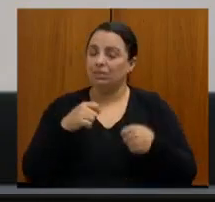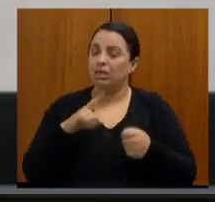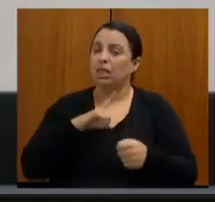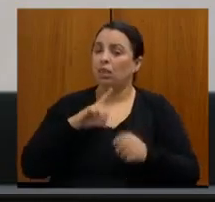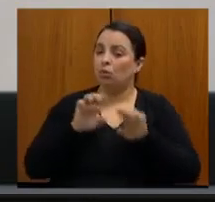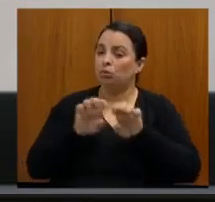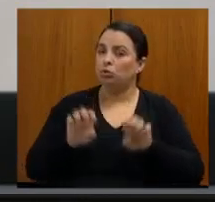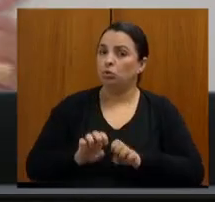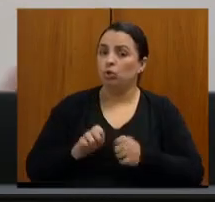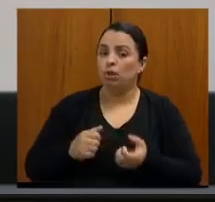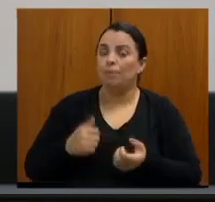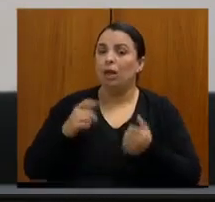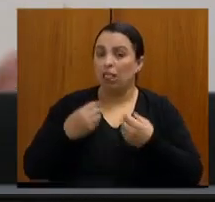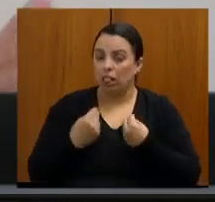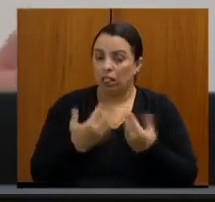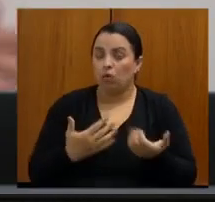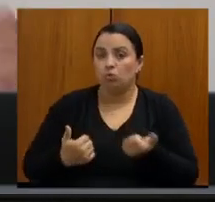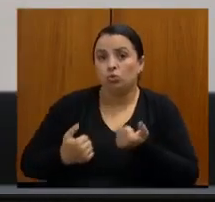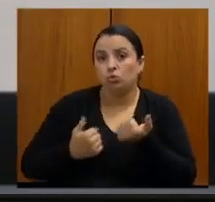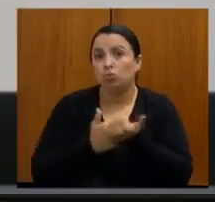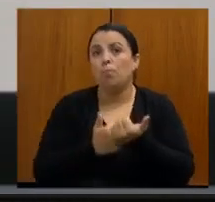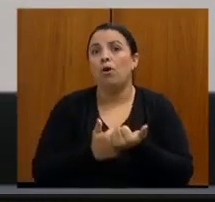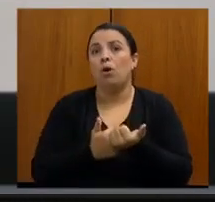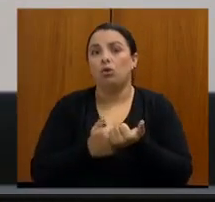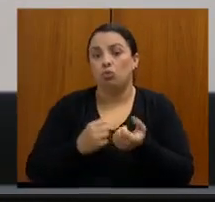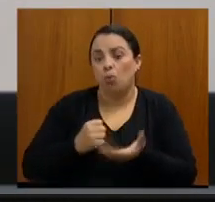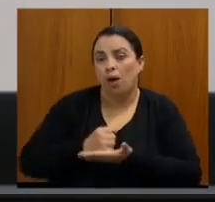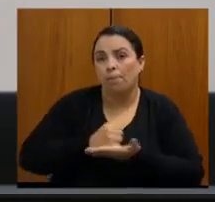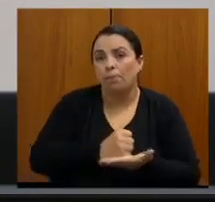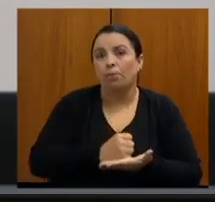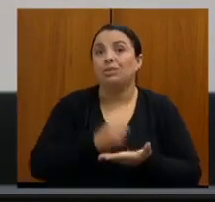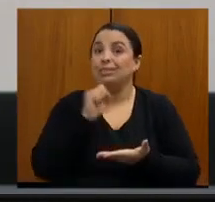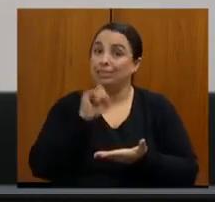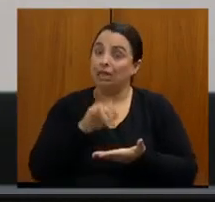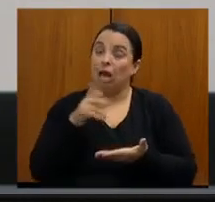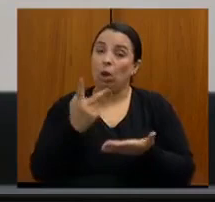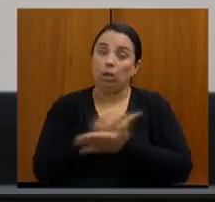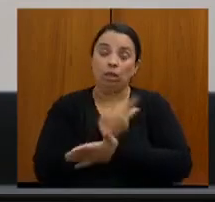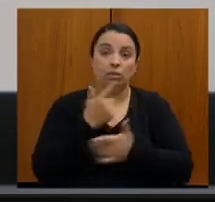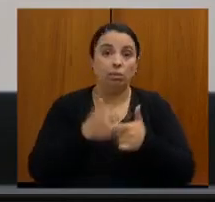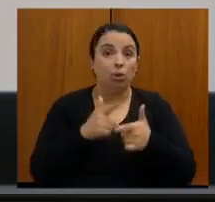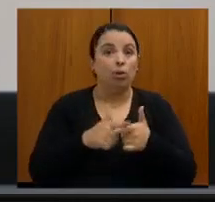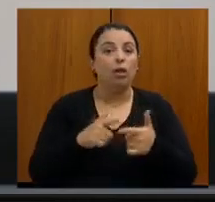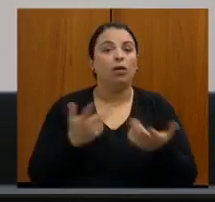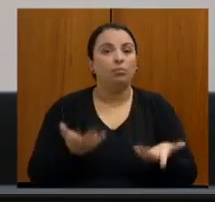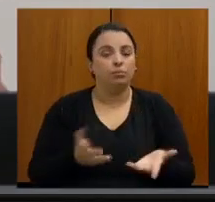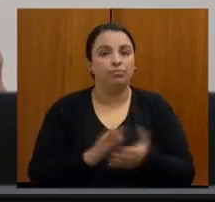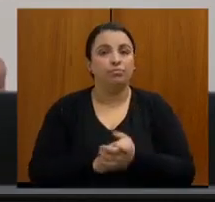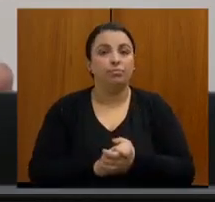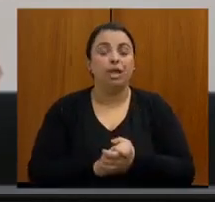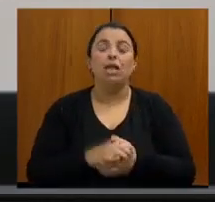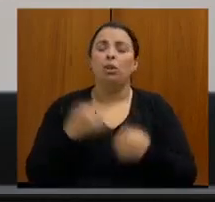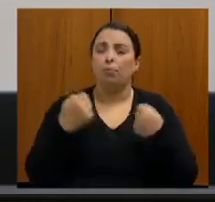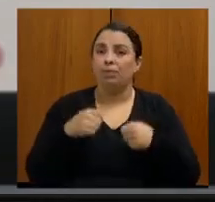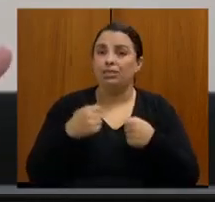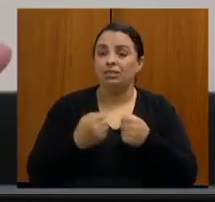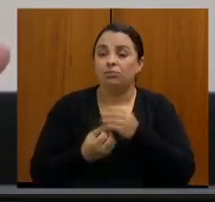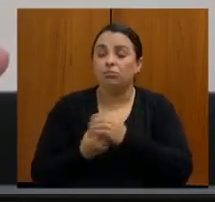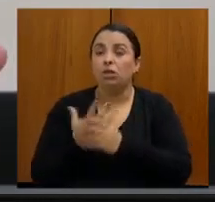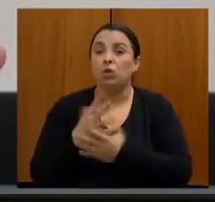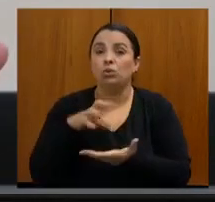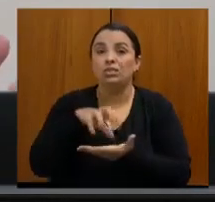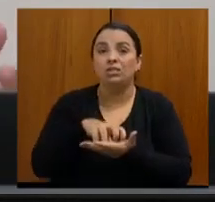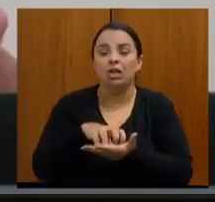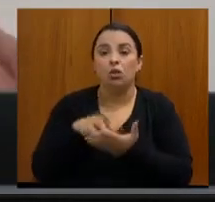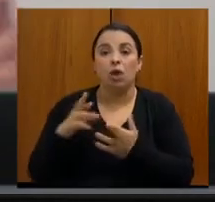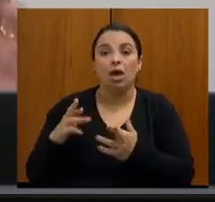Então, eu acredito, foi até uma proposta que nós tivemos, junto com a Secretaria Estadual de Saúde, de criar alguns centros regionais de diagnóstico.